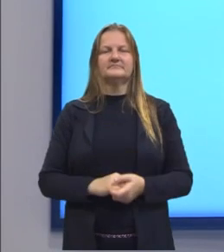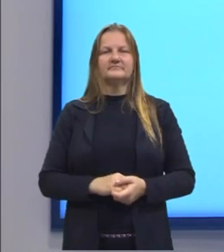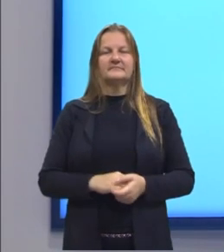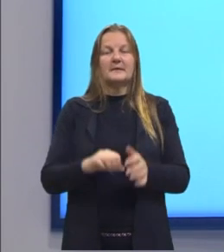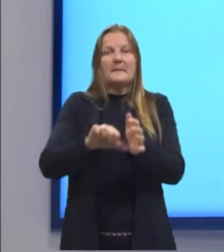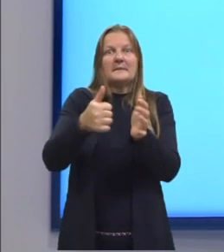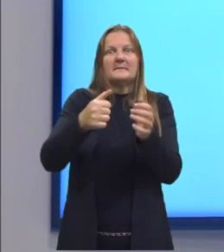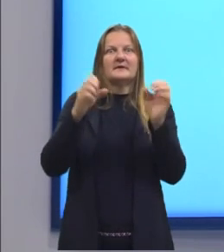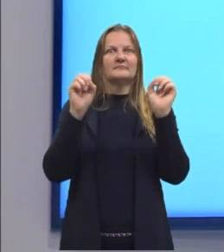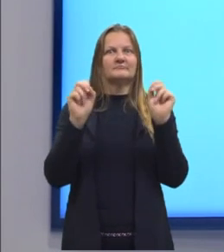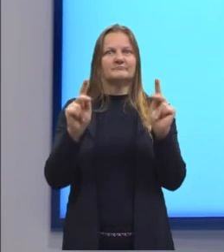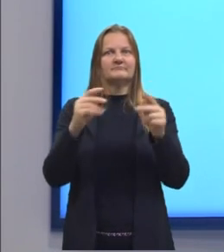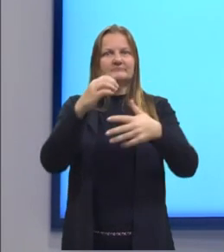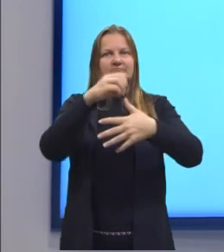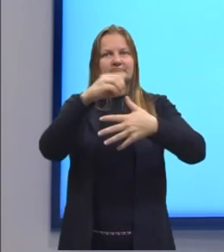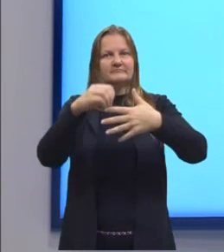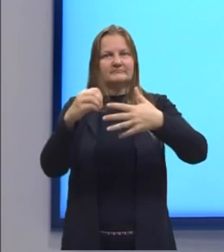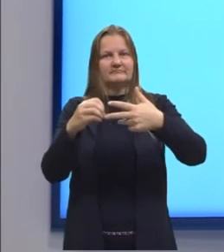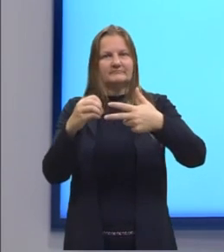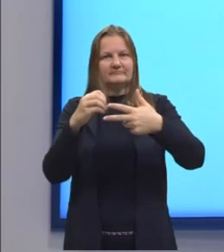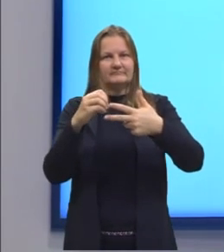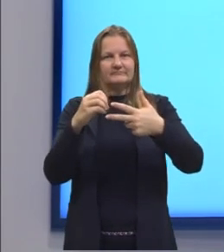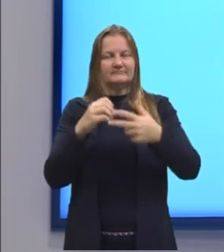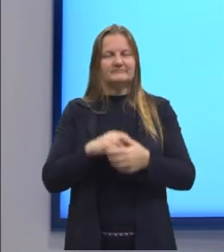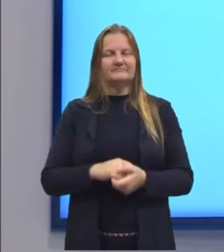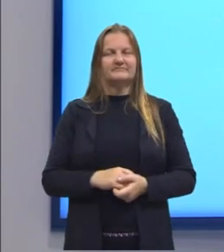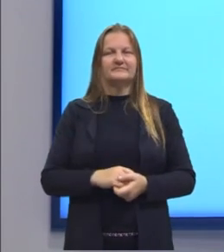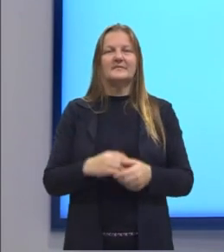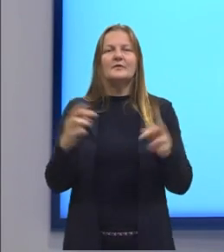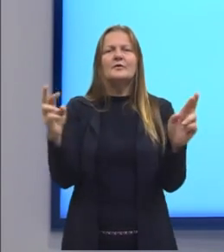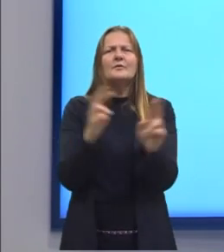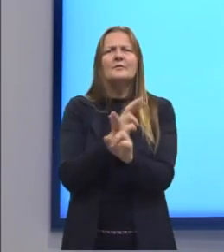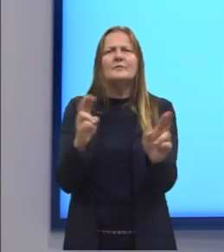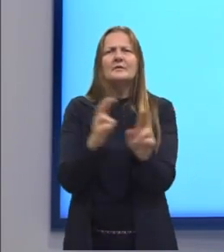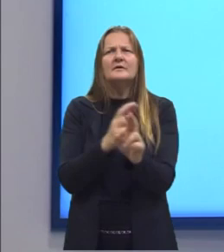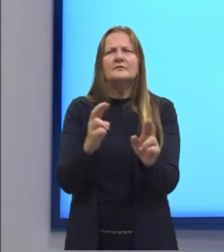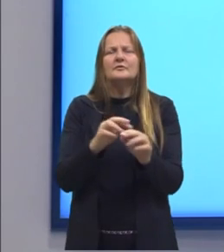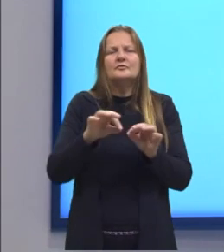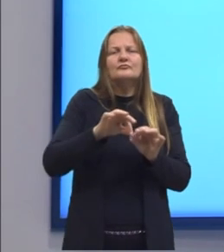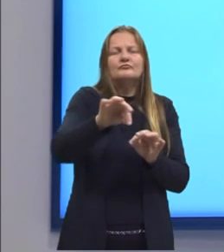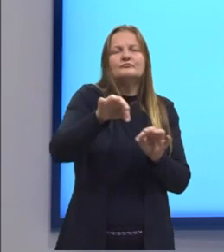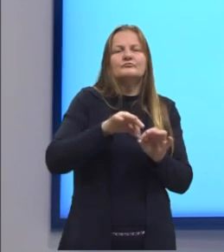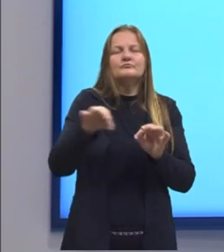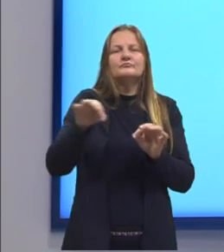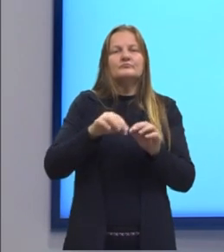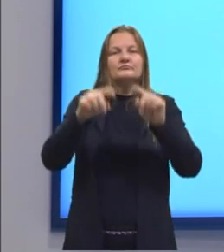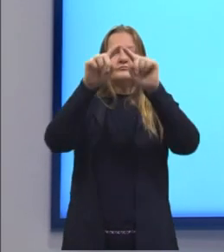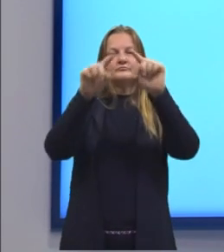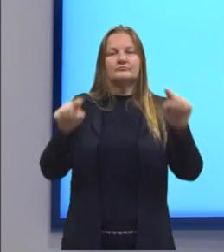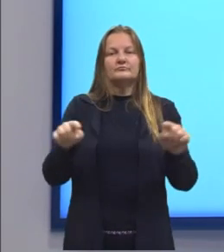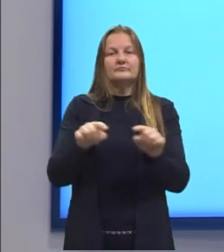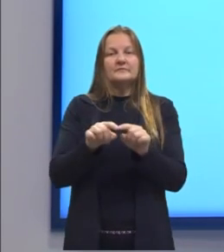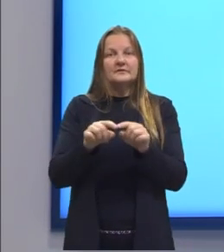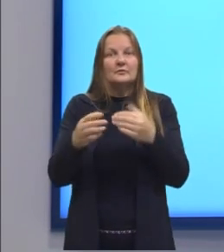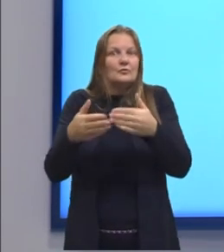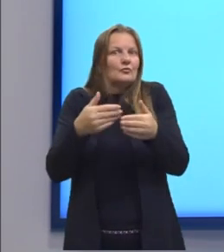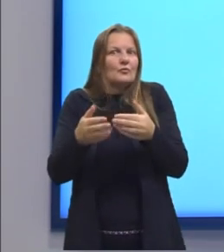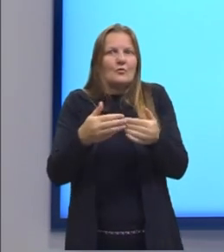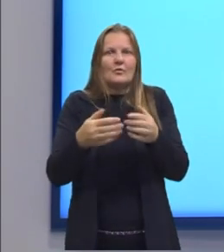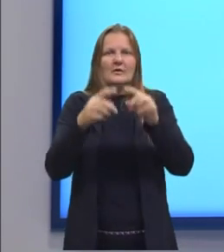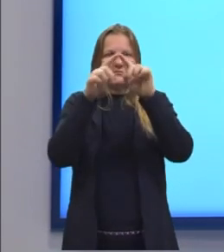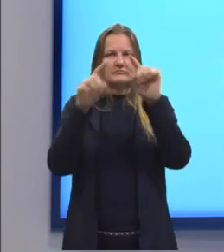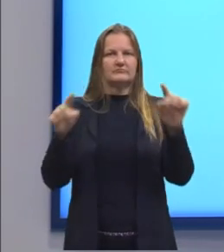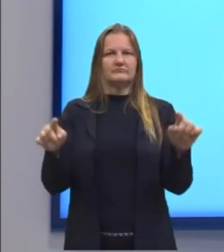Agora nós vamos ver então as relações métricas em um triângulo qualquer Então nós vamos